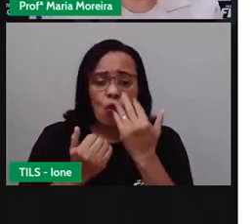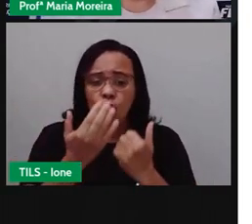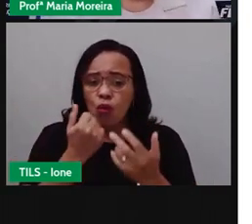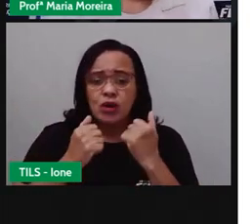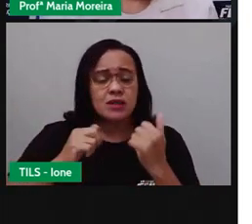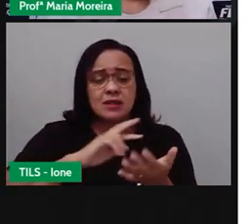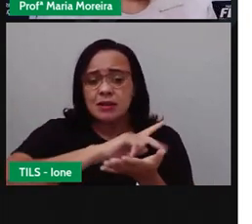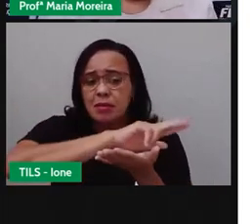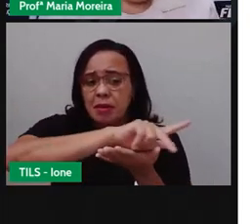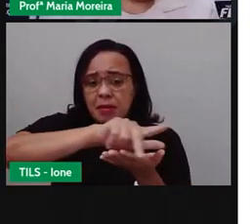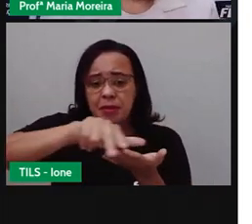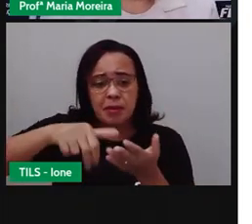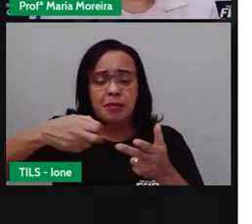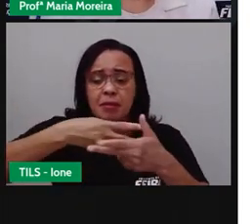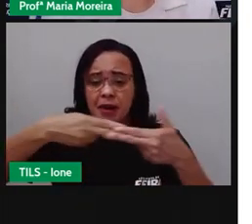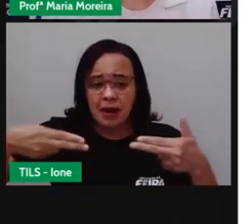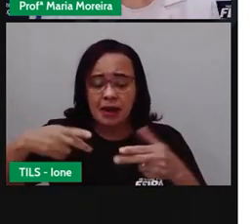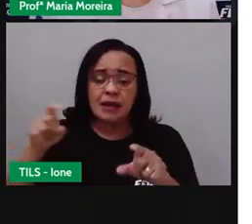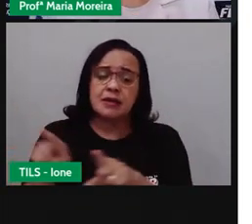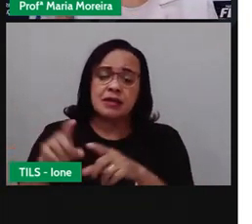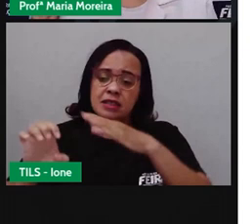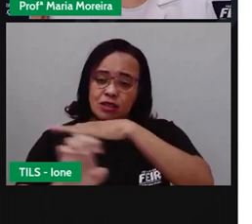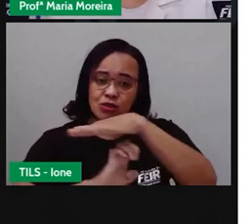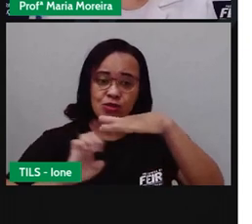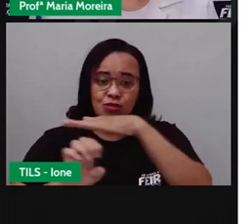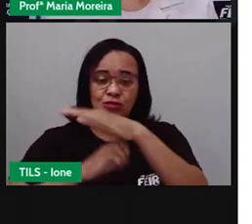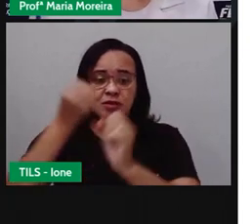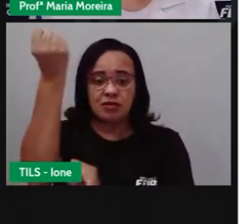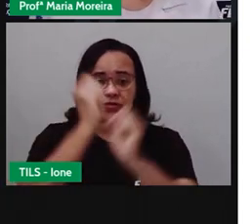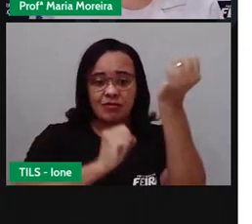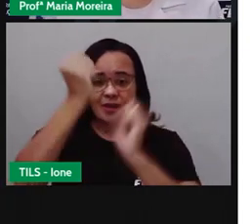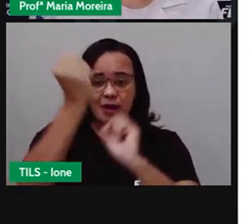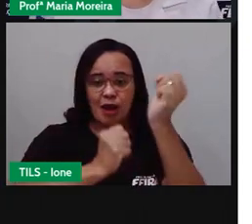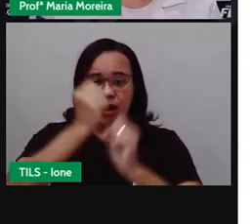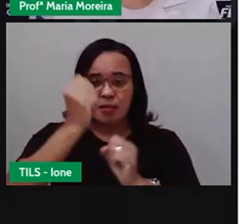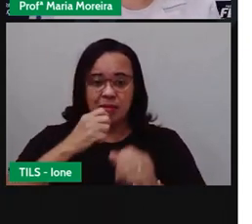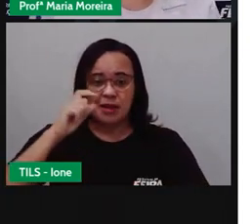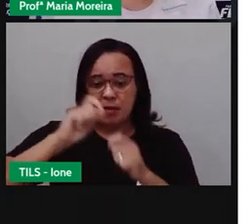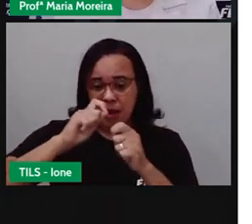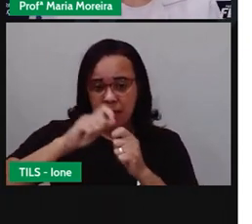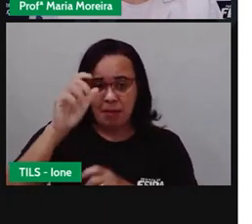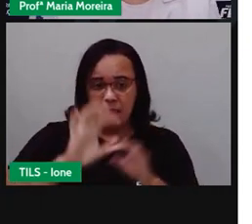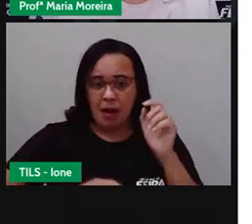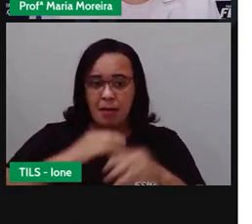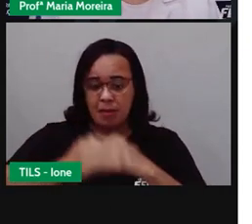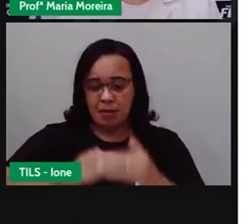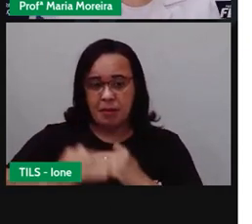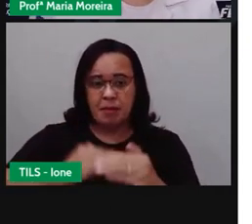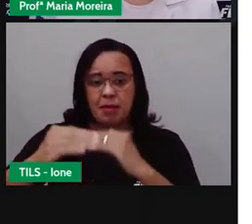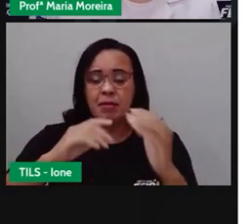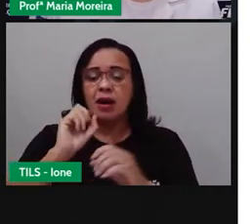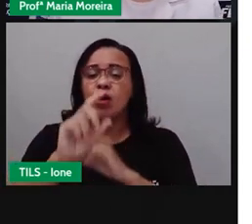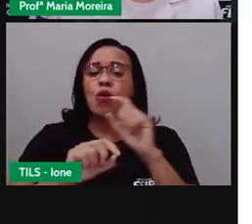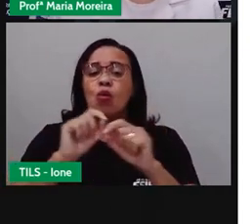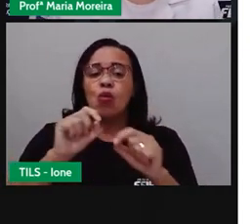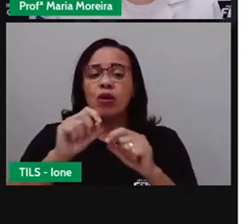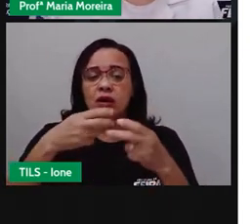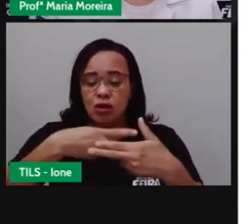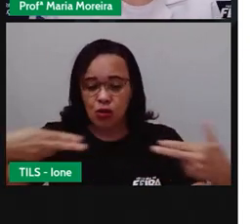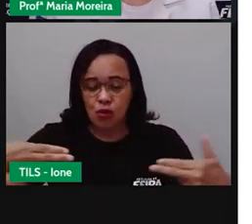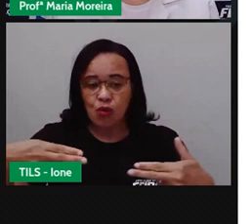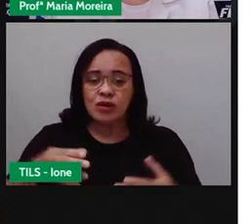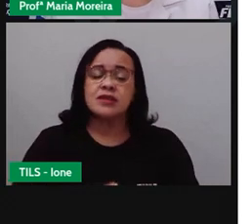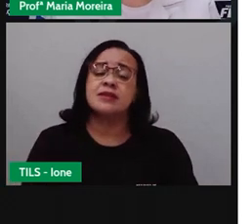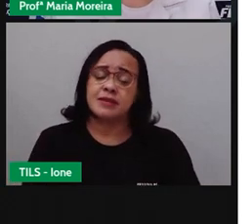-prima para as indústrias e para as fábricas, não isso? Para a produção de vários outros produtos. E aí, agora, a gente traz uma outra questão,